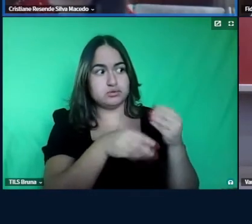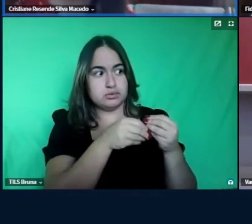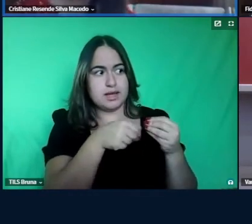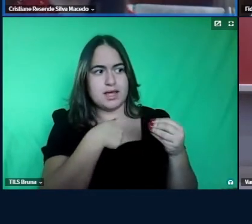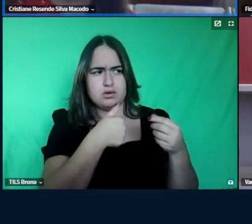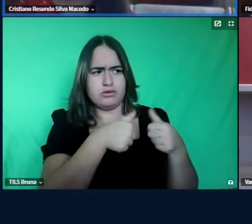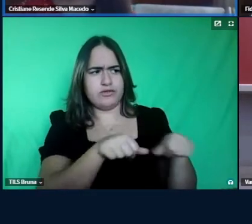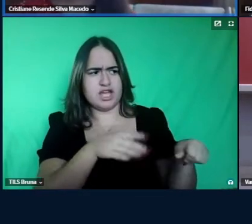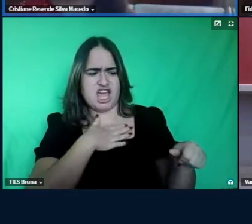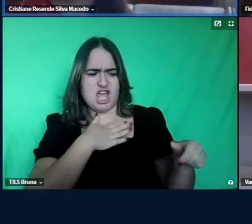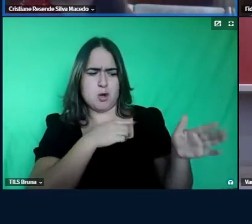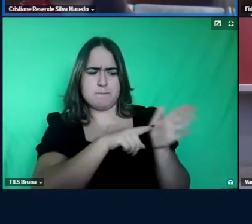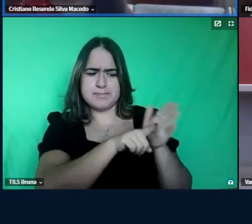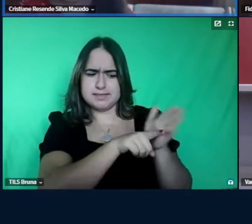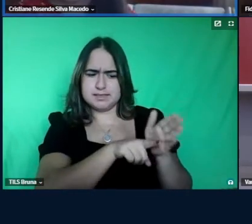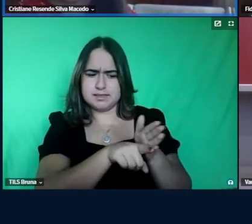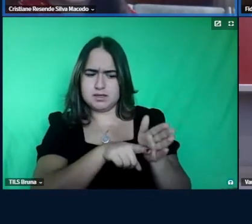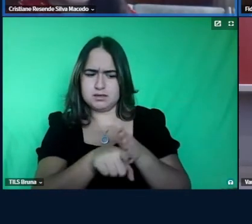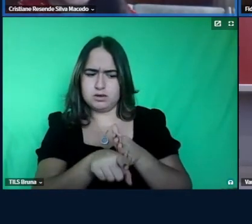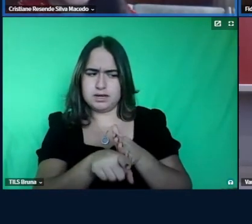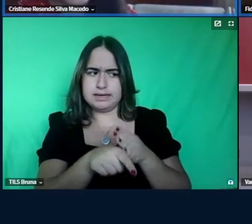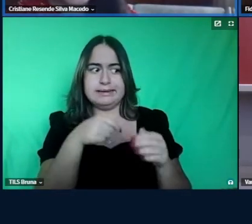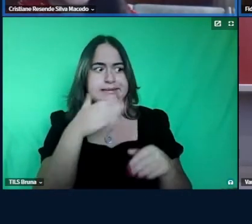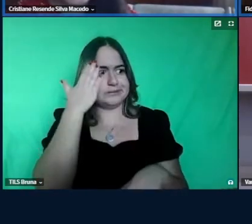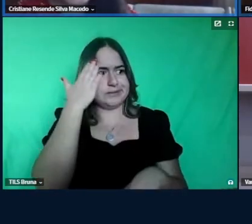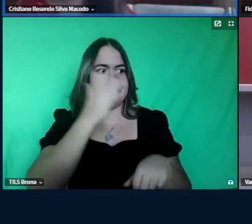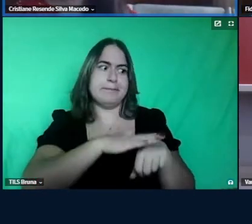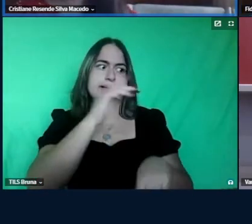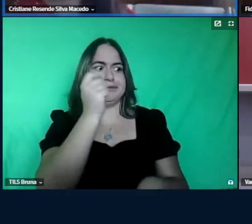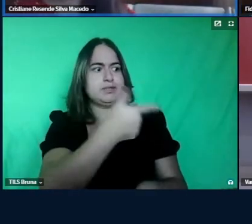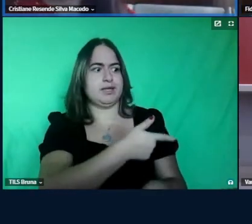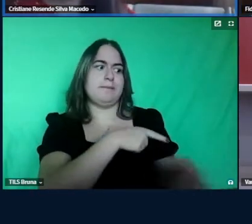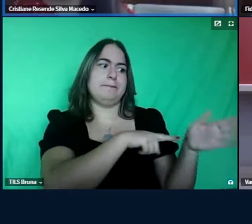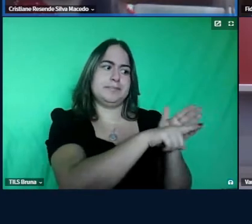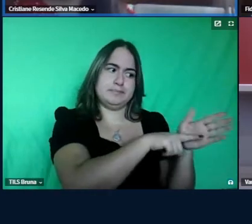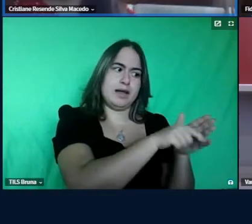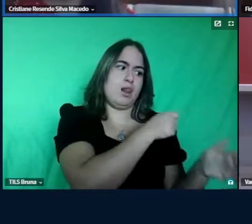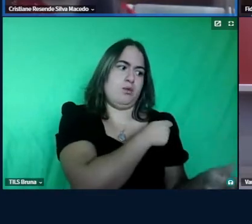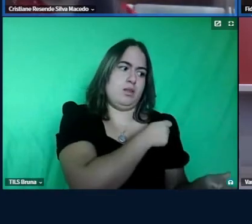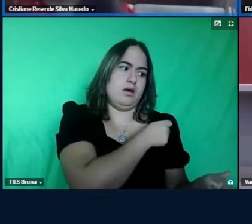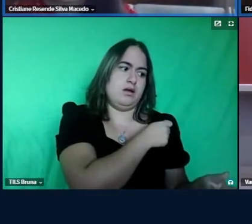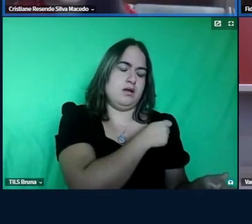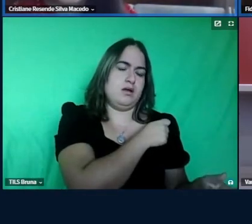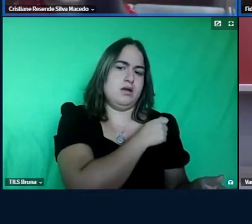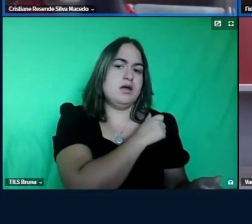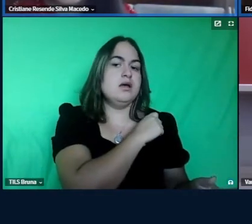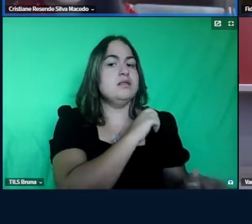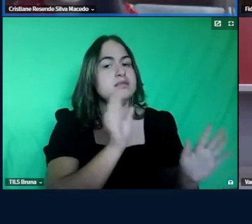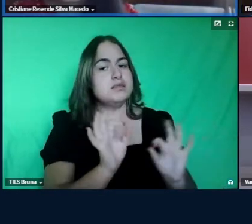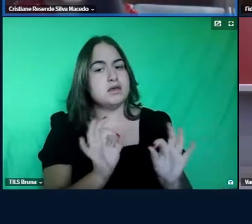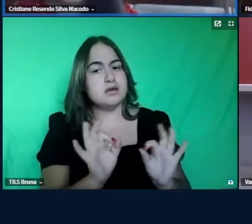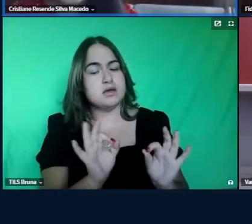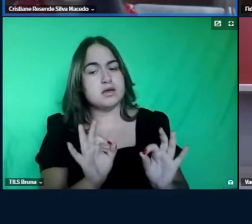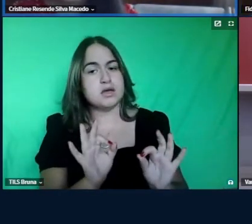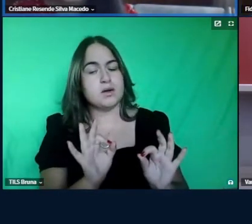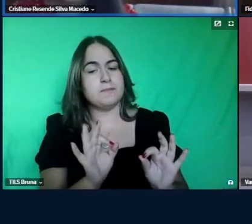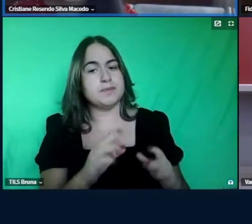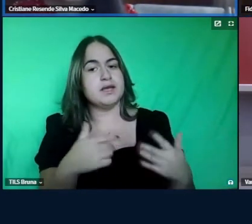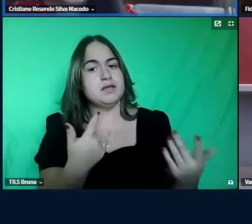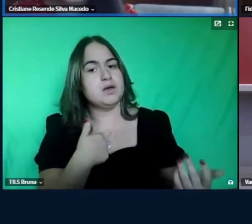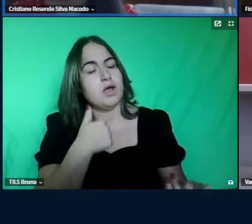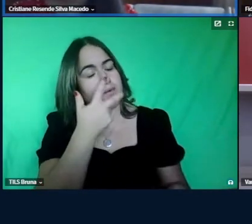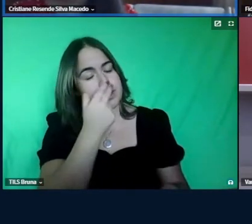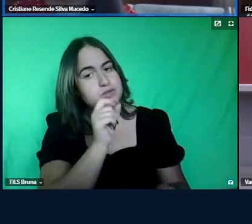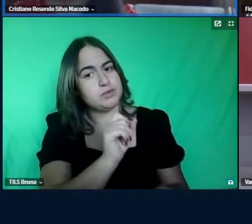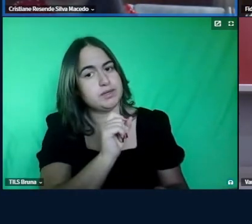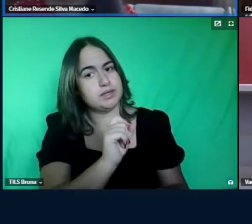pesquisadora que sabia mais que ela eu digo professora regente também e é então eu acho que